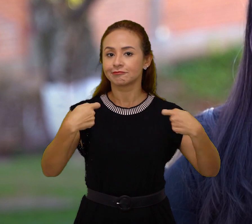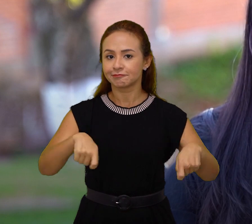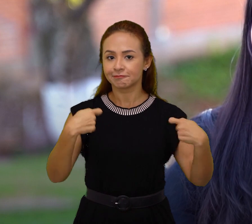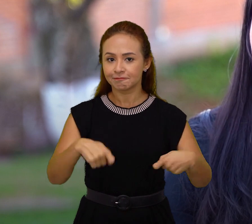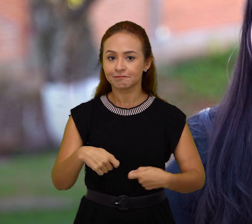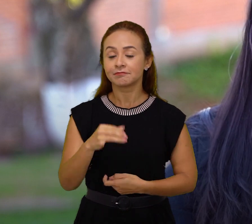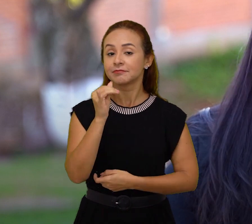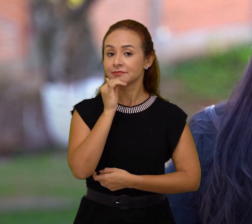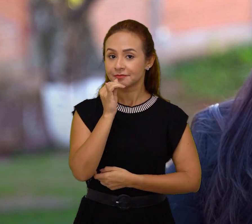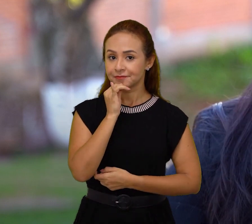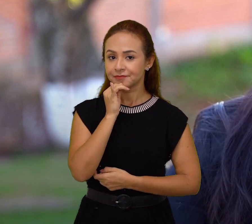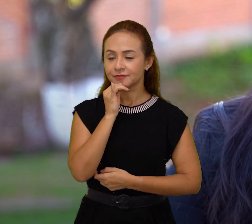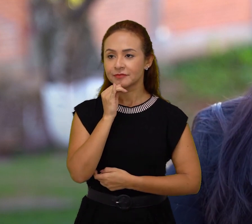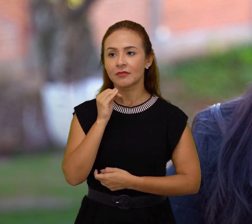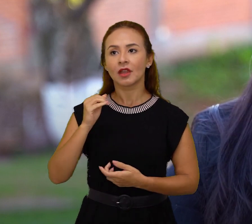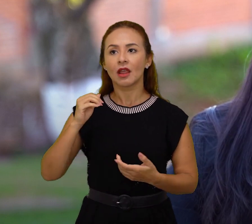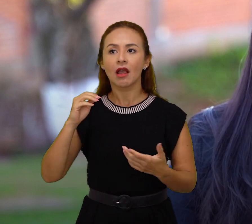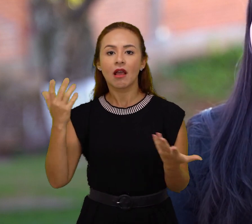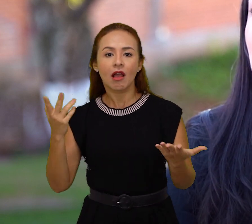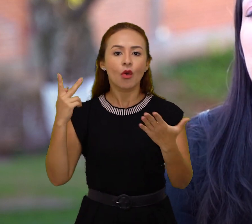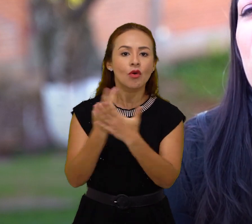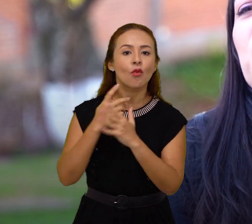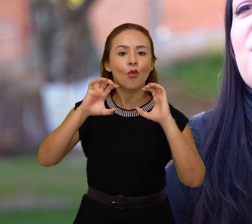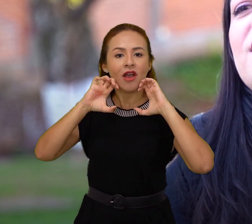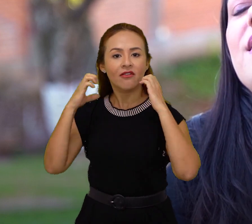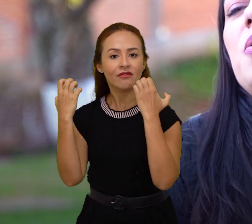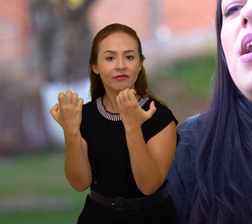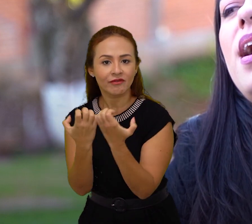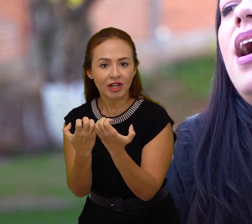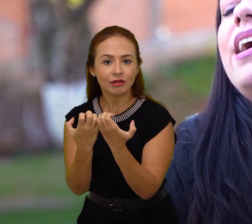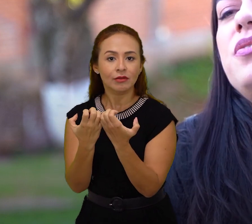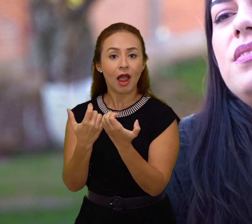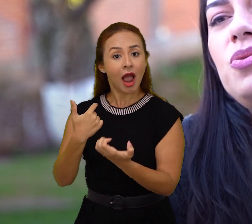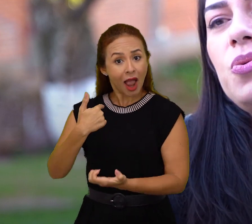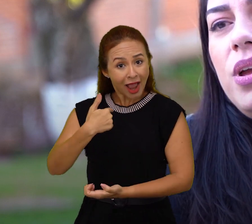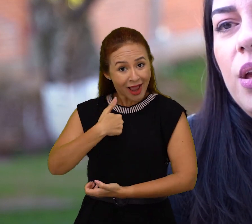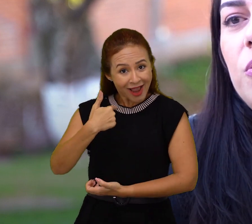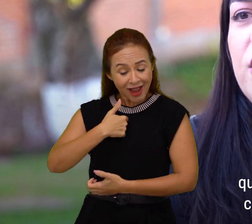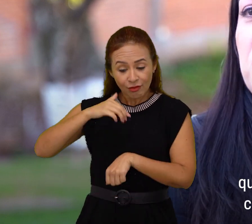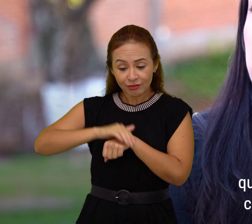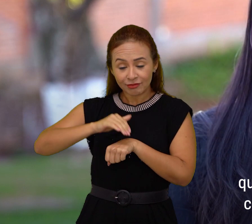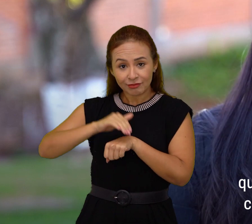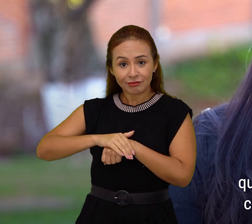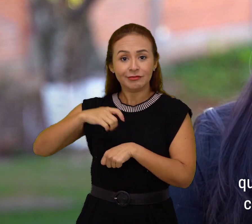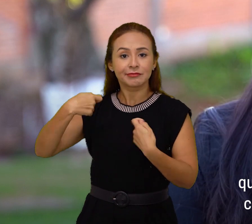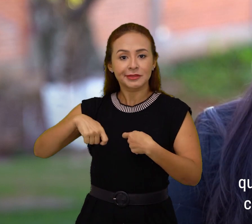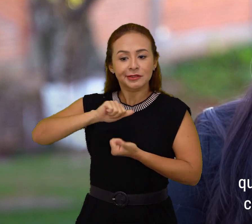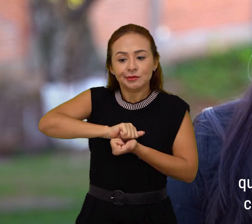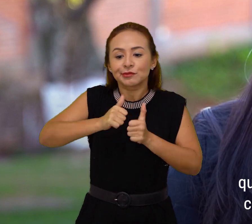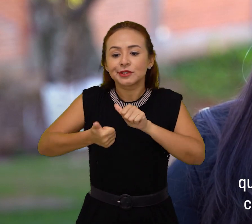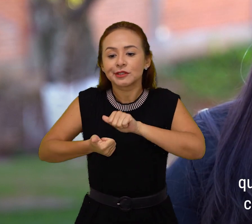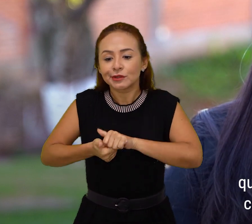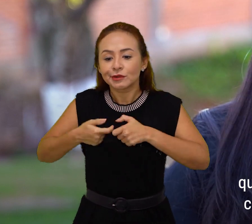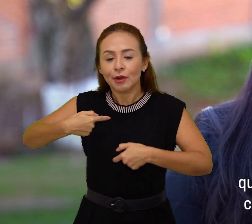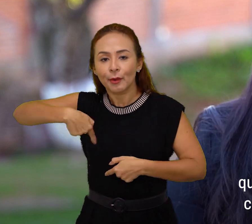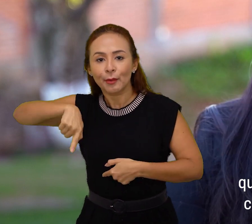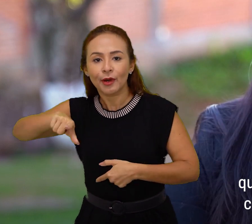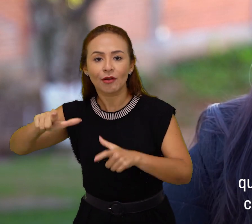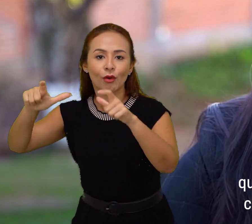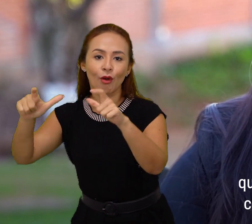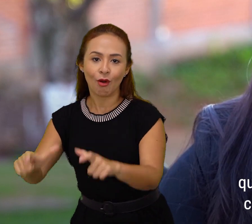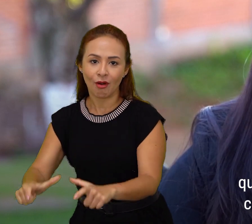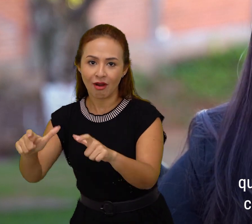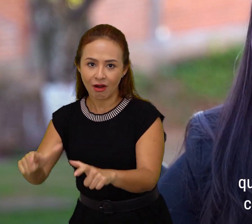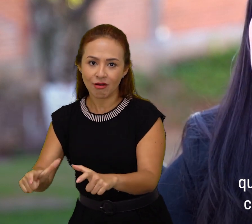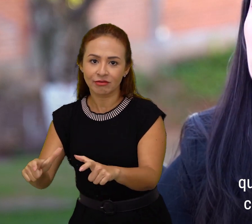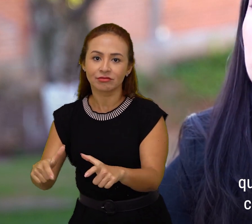que nós precisamos adequar os espaços, que a gente vai precisar adequar às vezes o currículo, que a gente vai precisar adequar o modo como a